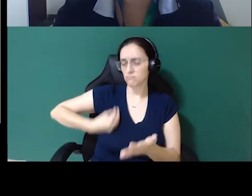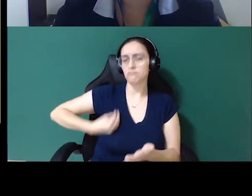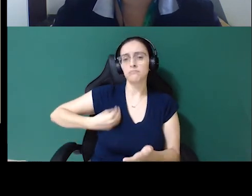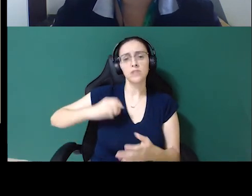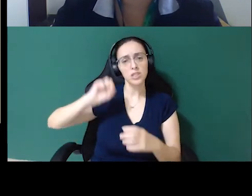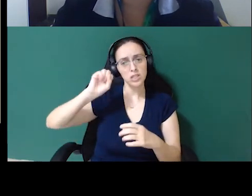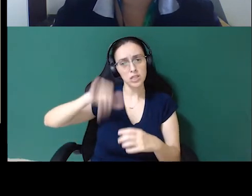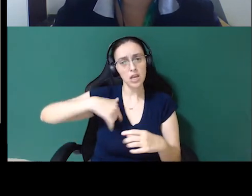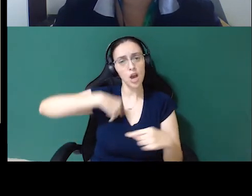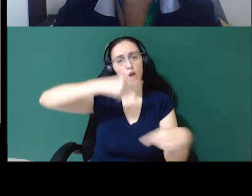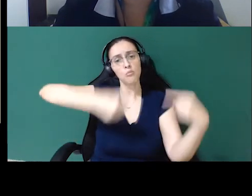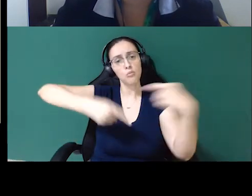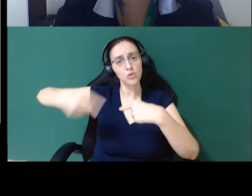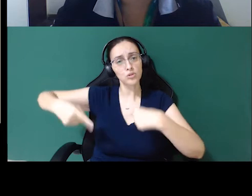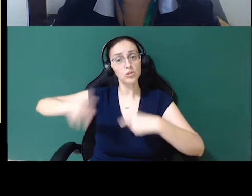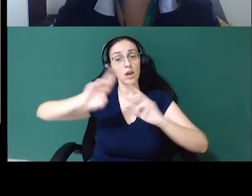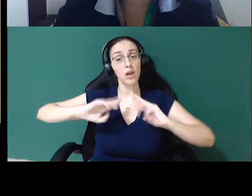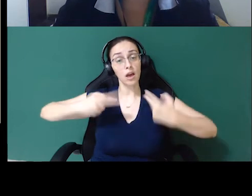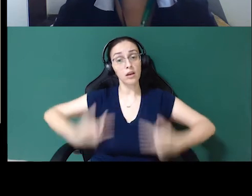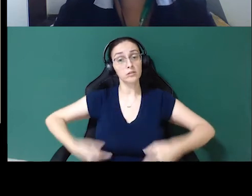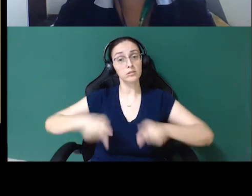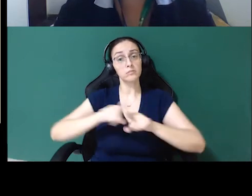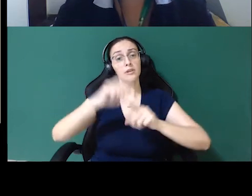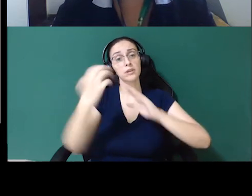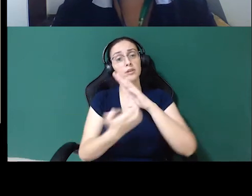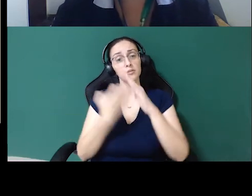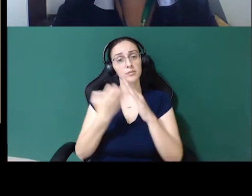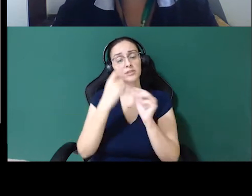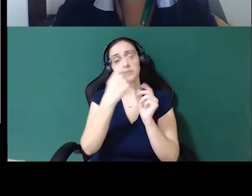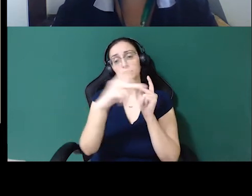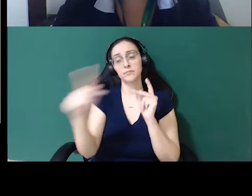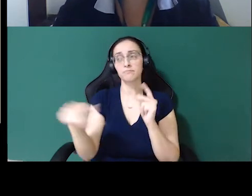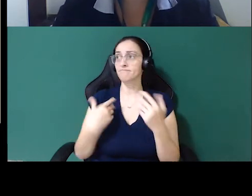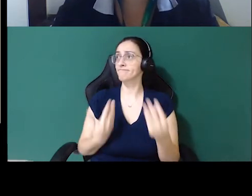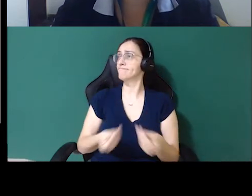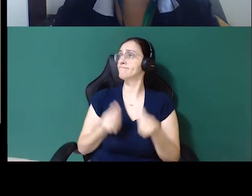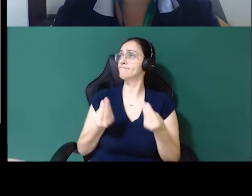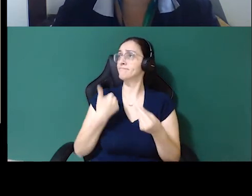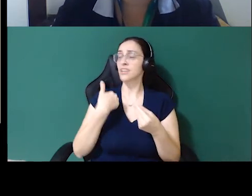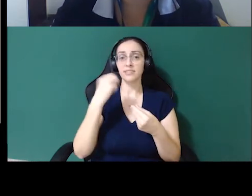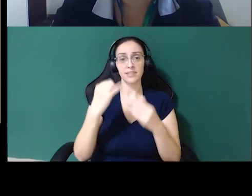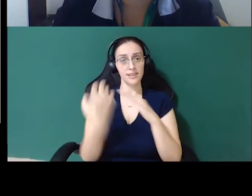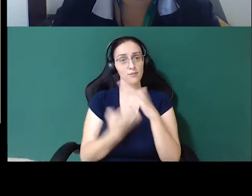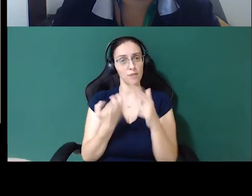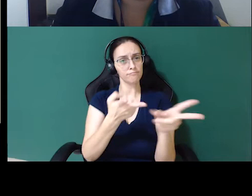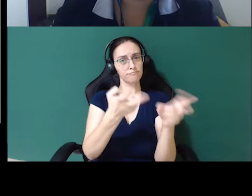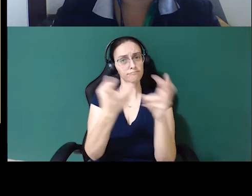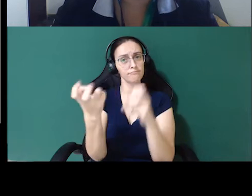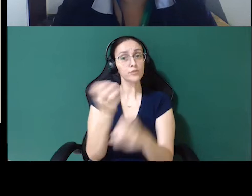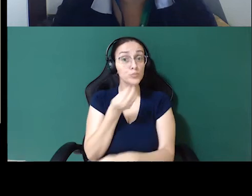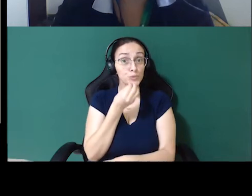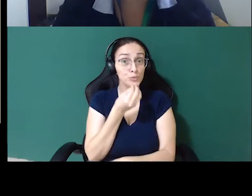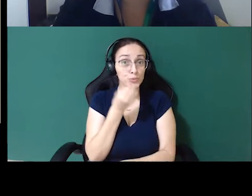uma política de RH e das empresas de, poxa, se a minha empresa, eu estou vendo uma